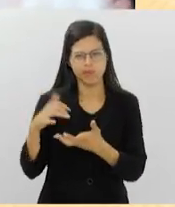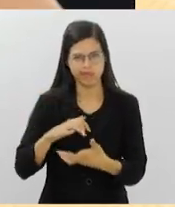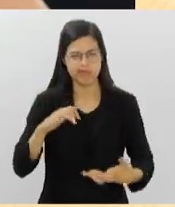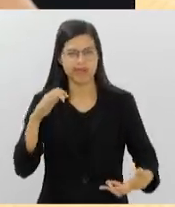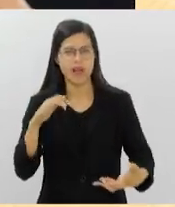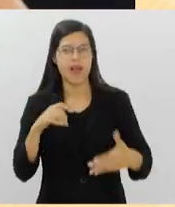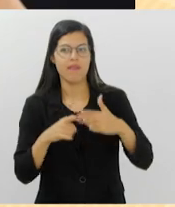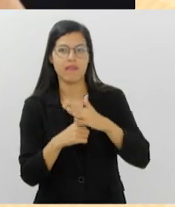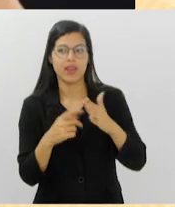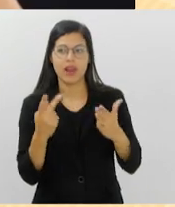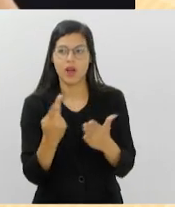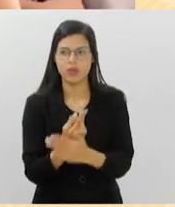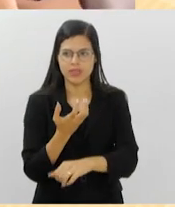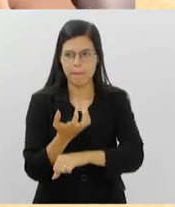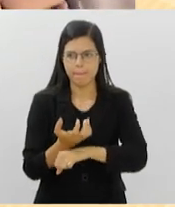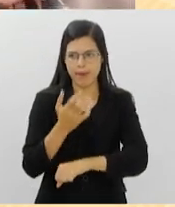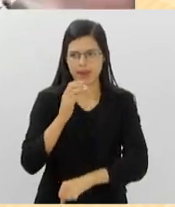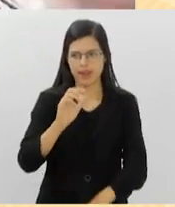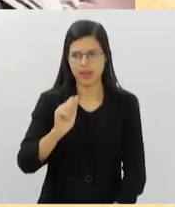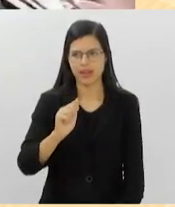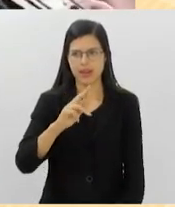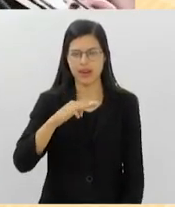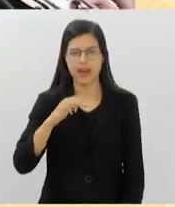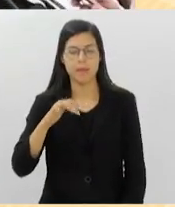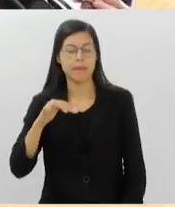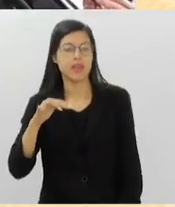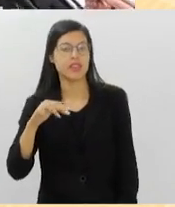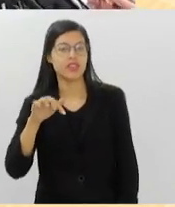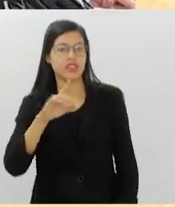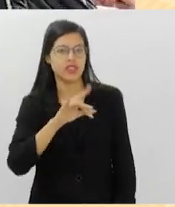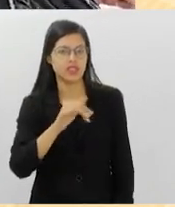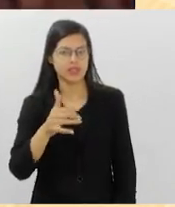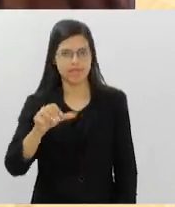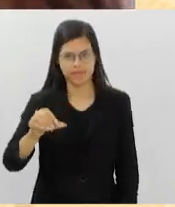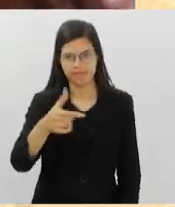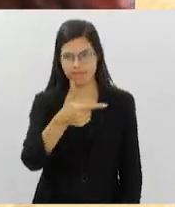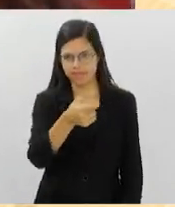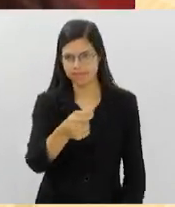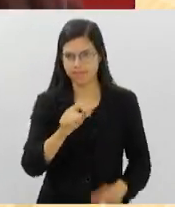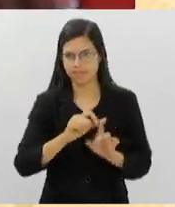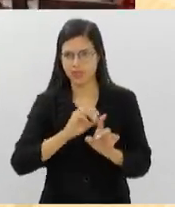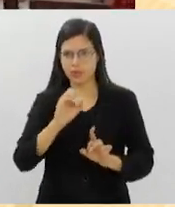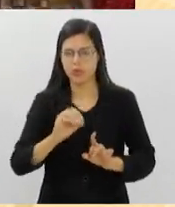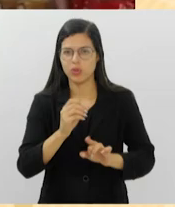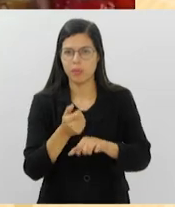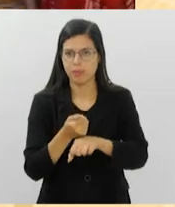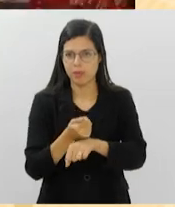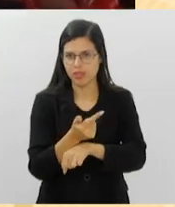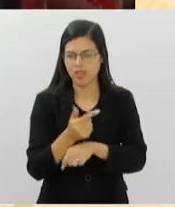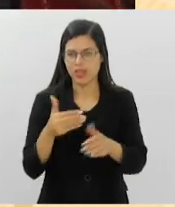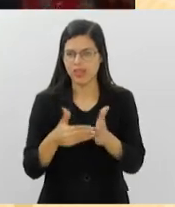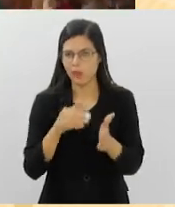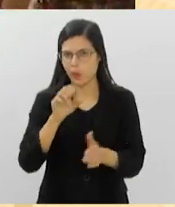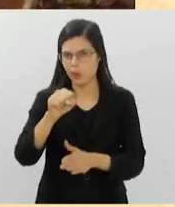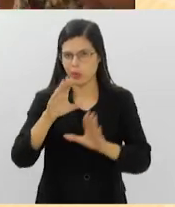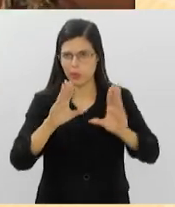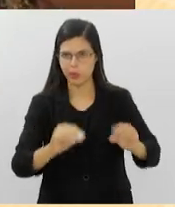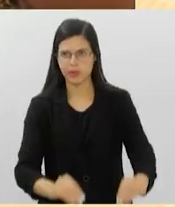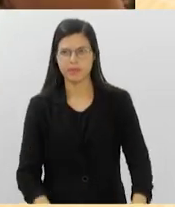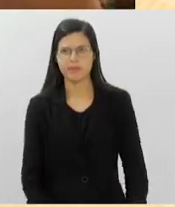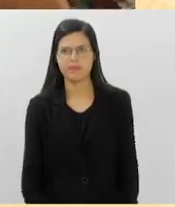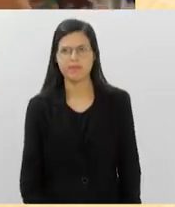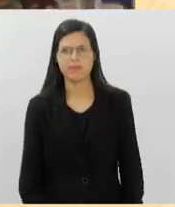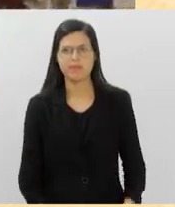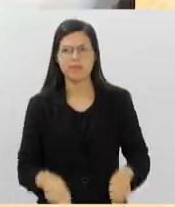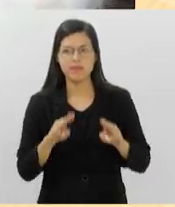acontece no Parque Carmen Miranda, nos dias 19 e 20 de outubro, do meio-dia às 8 da noite. O